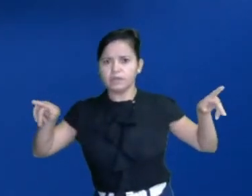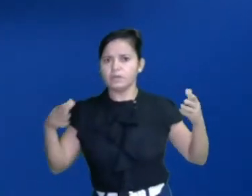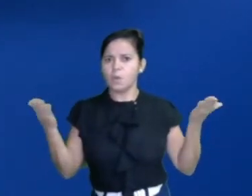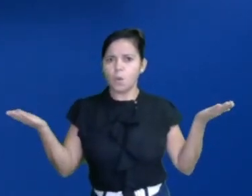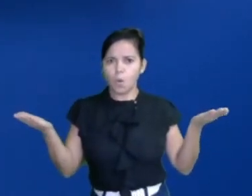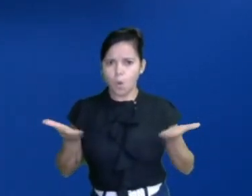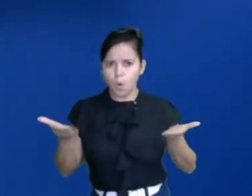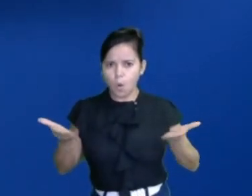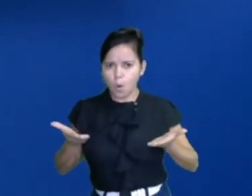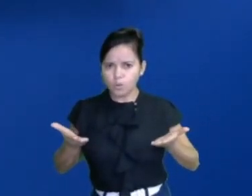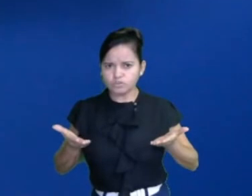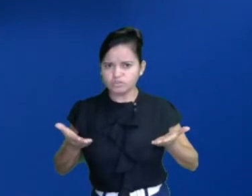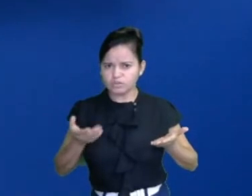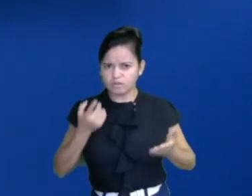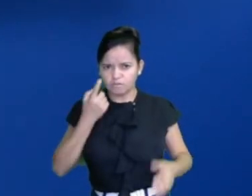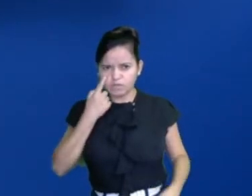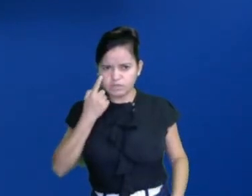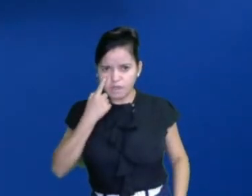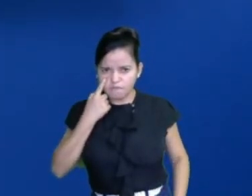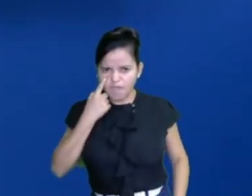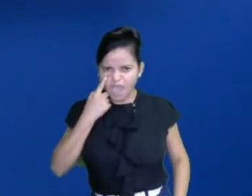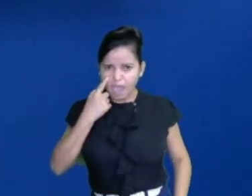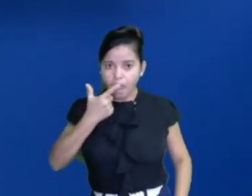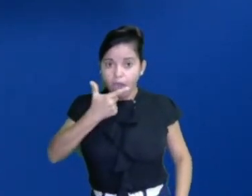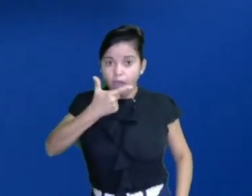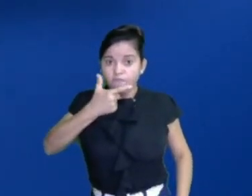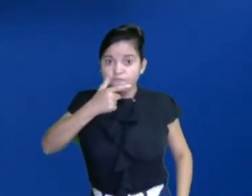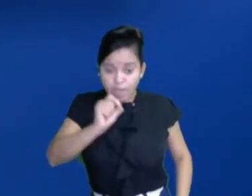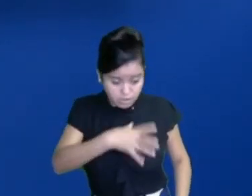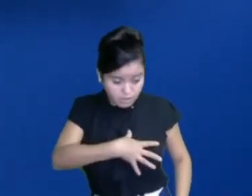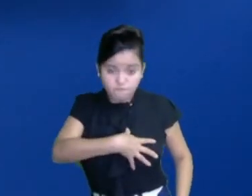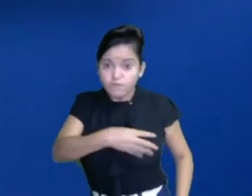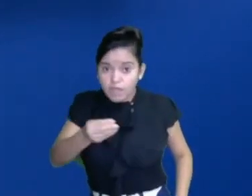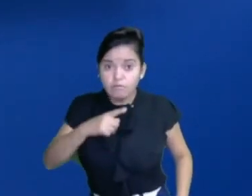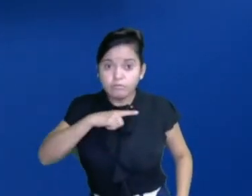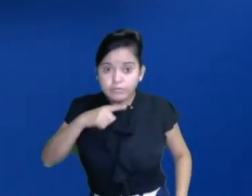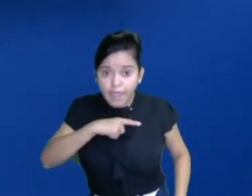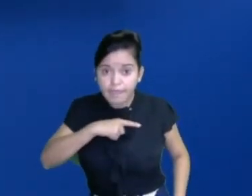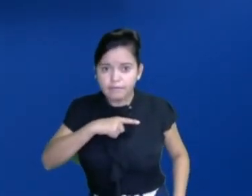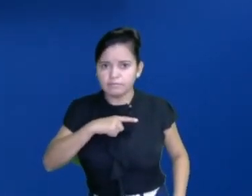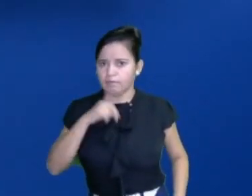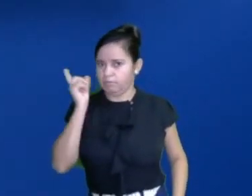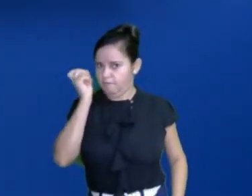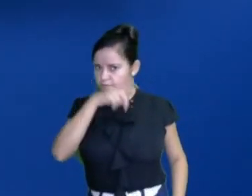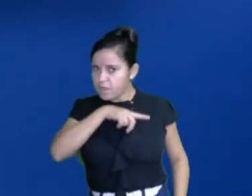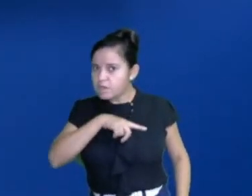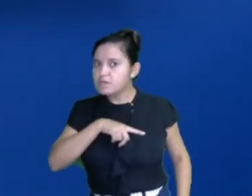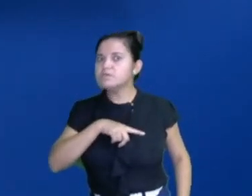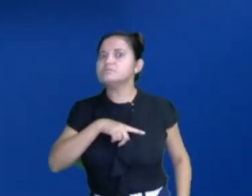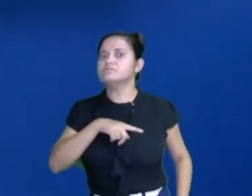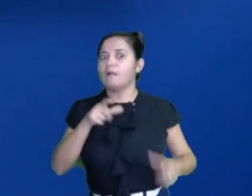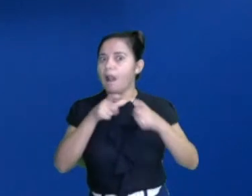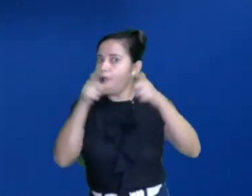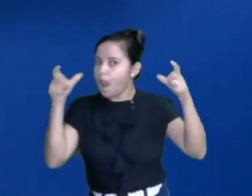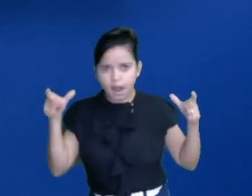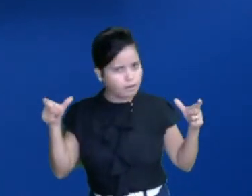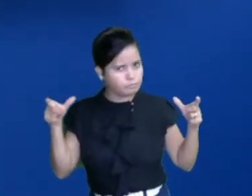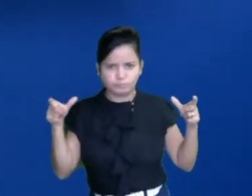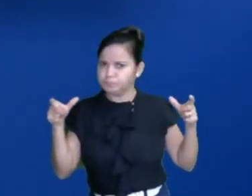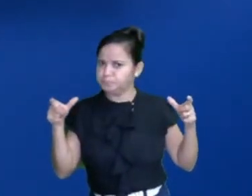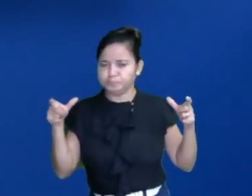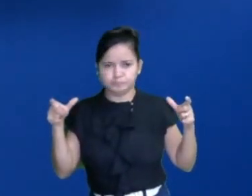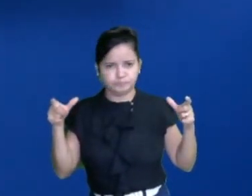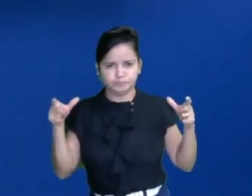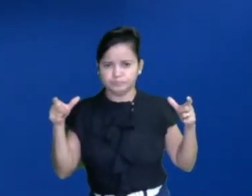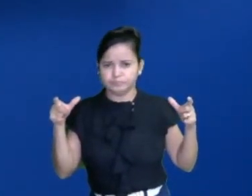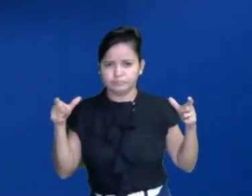em dia é muito difícil você ver uma família com 20 filhos. É ou não é? É mais difícil. A gente viu de